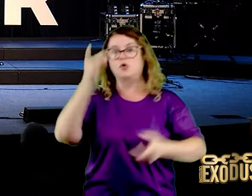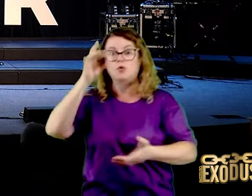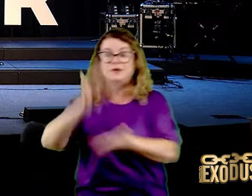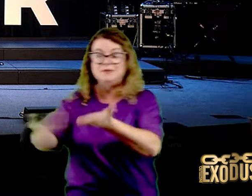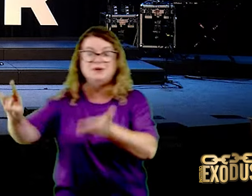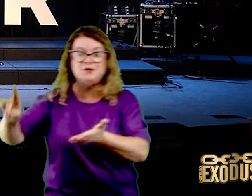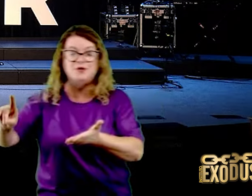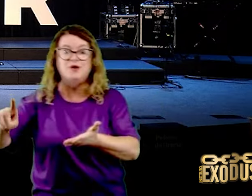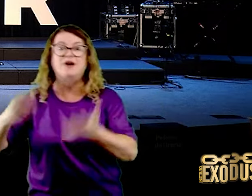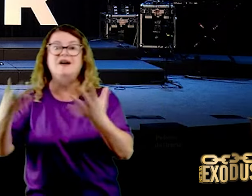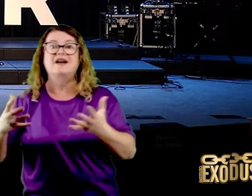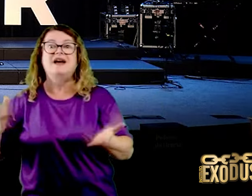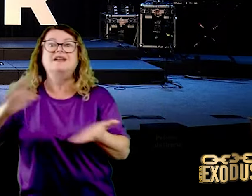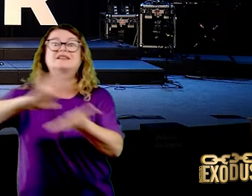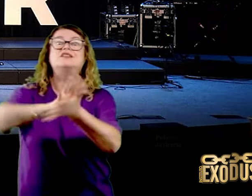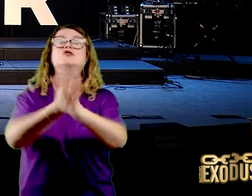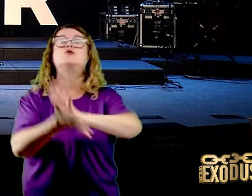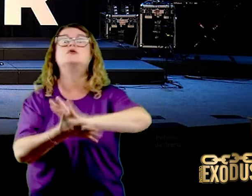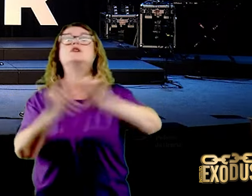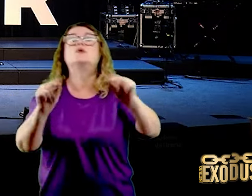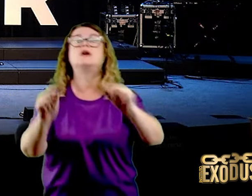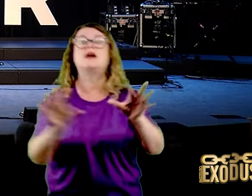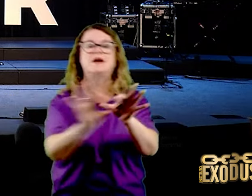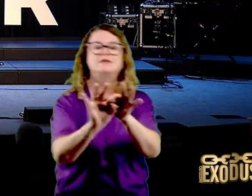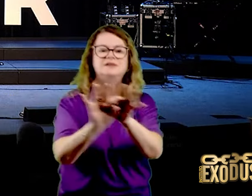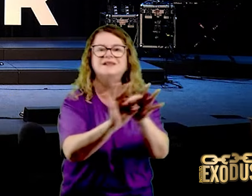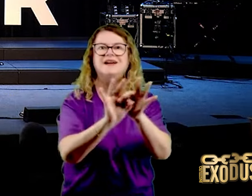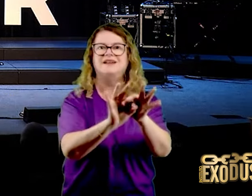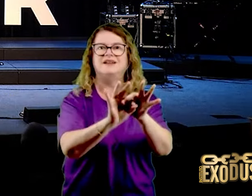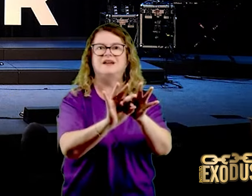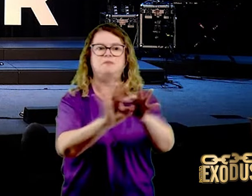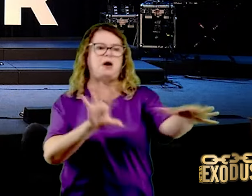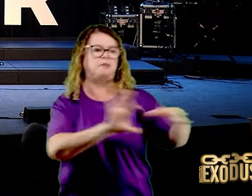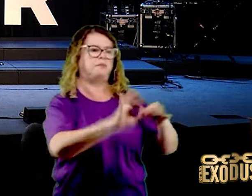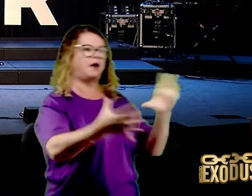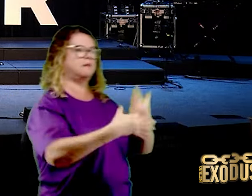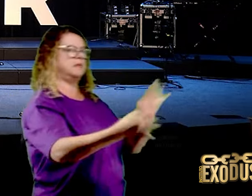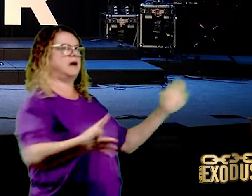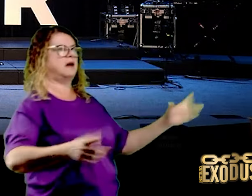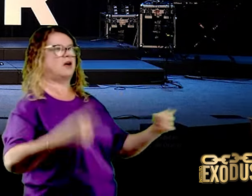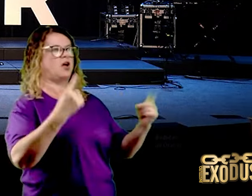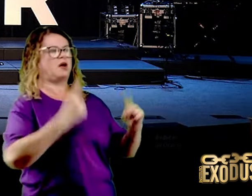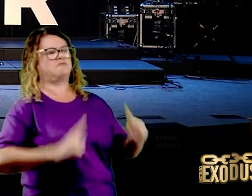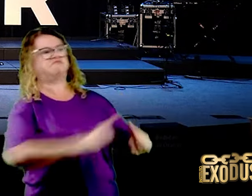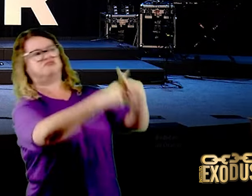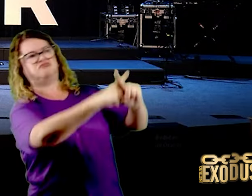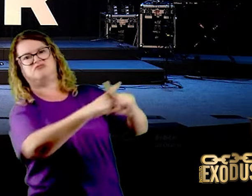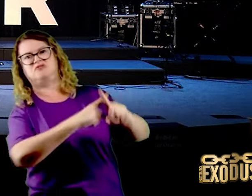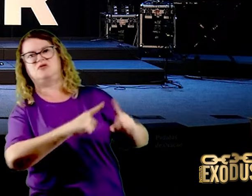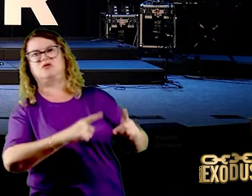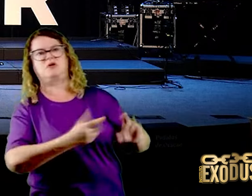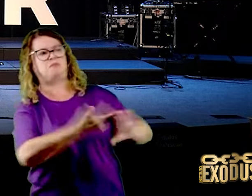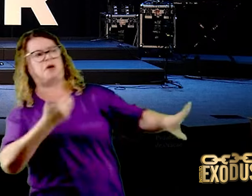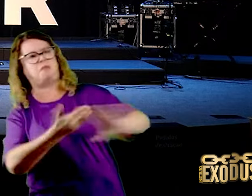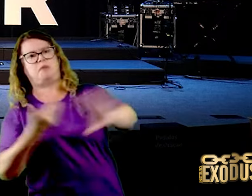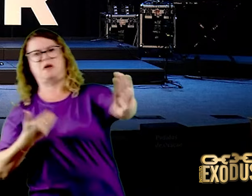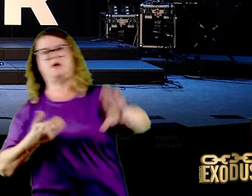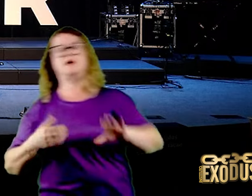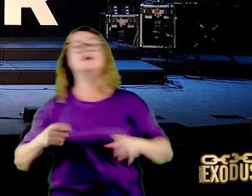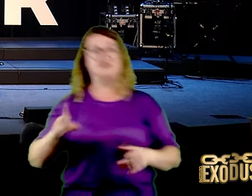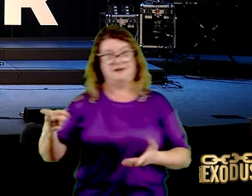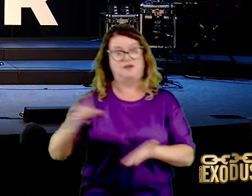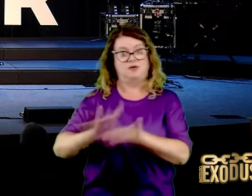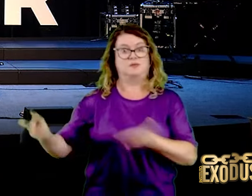comando. Samuel 14, 12 e 13, Jônatas disse ao seu escudeiro, siga-me. Só o que está sublinhado ali, o